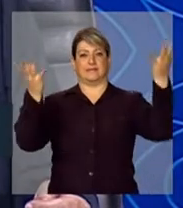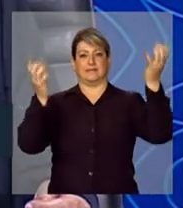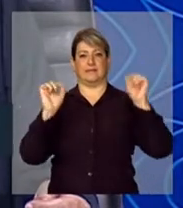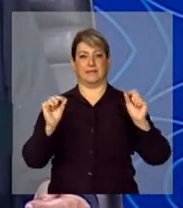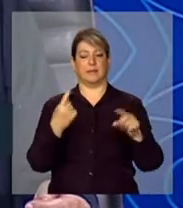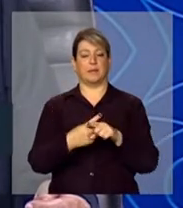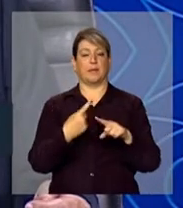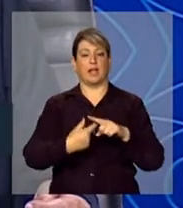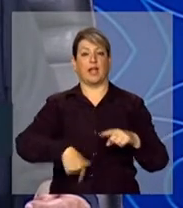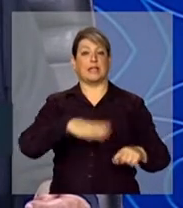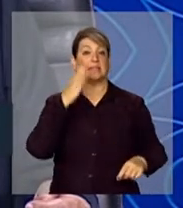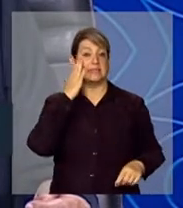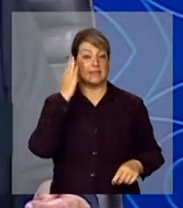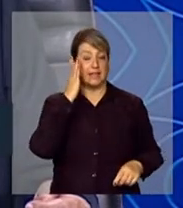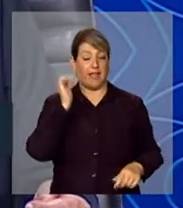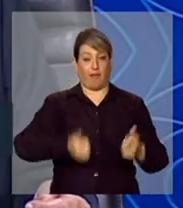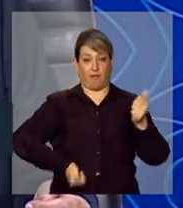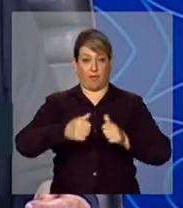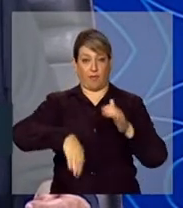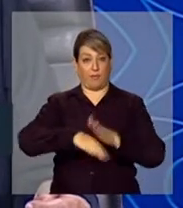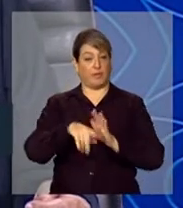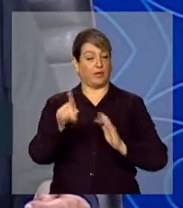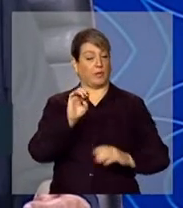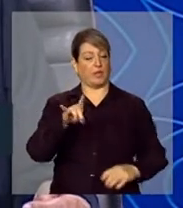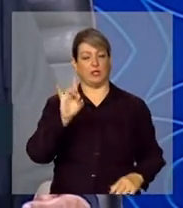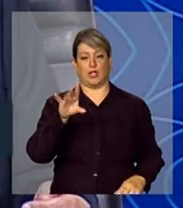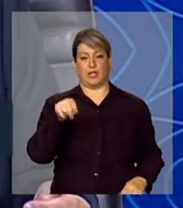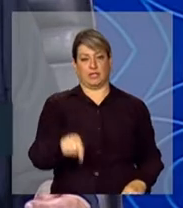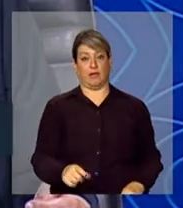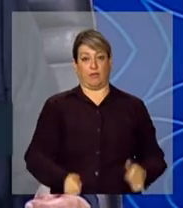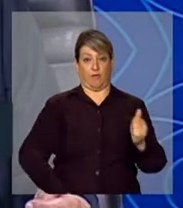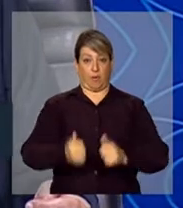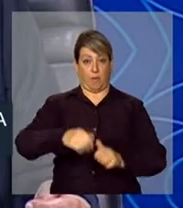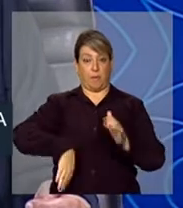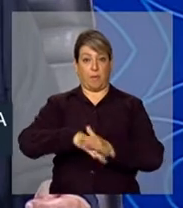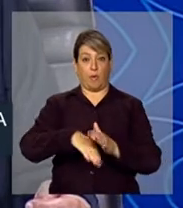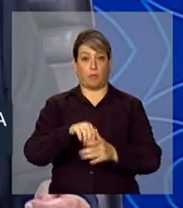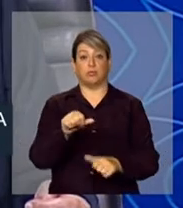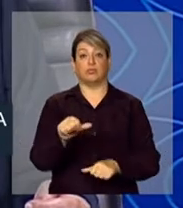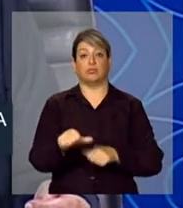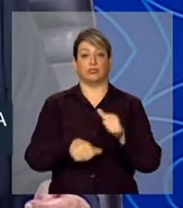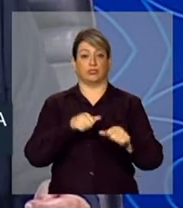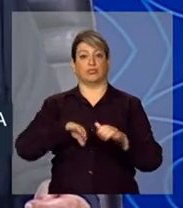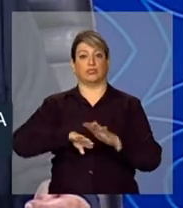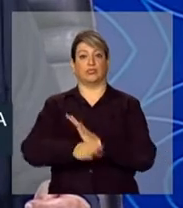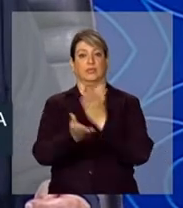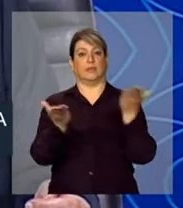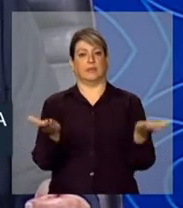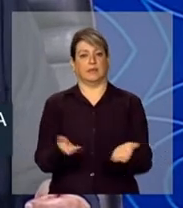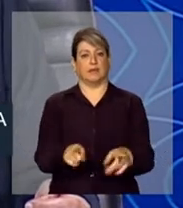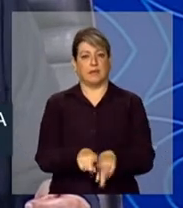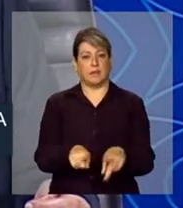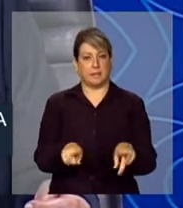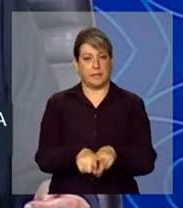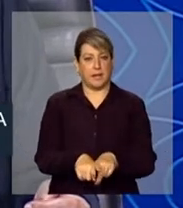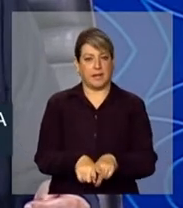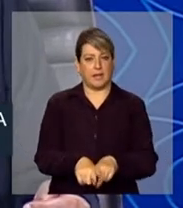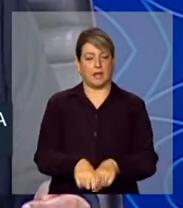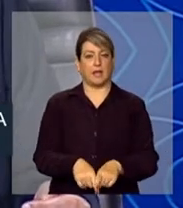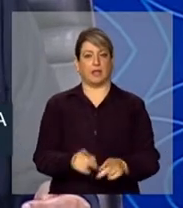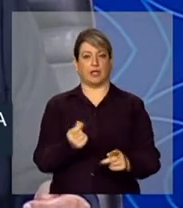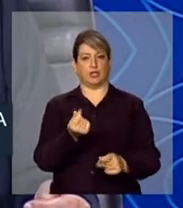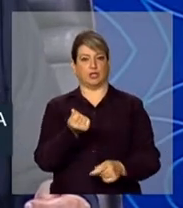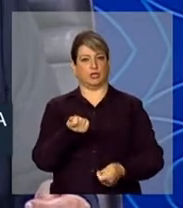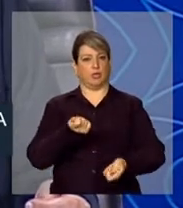que o futebol não é apenas isso. O futebol hoje transformou-se também num elemento importante da